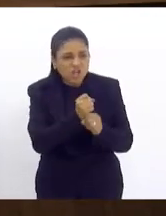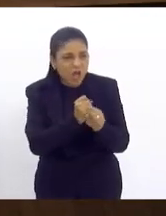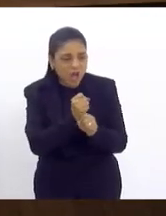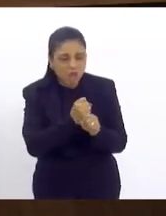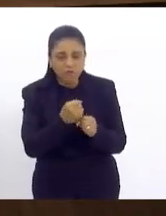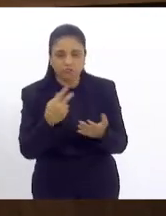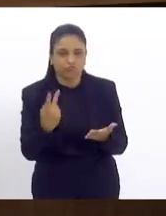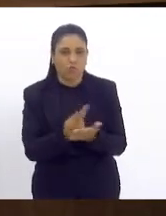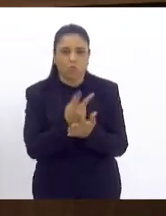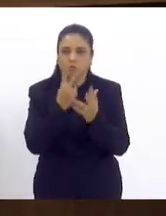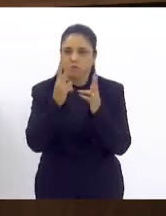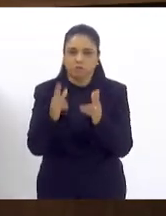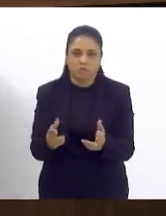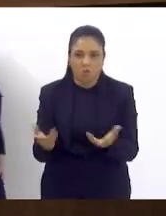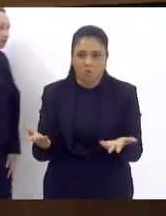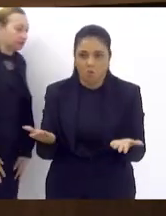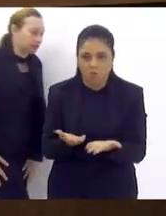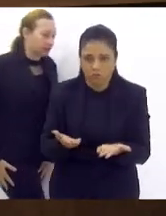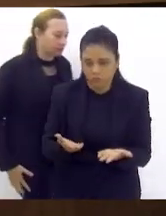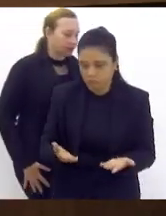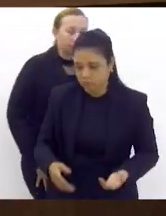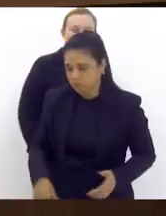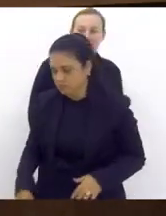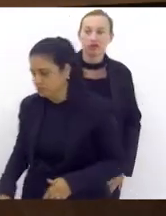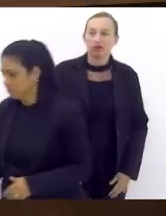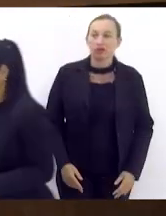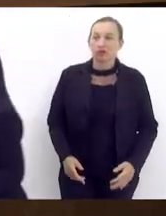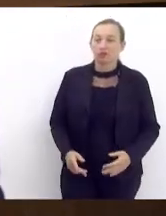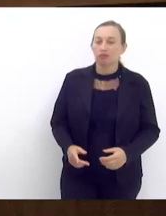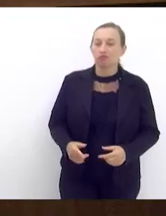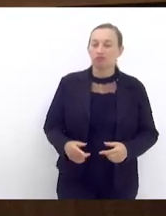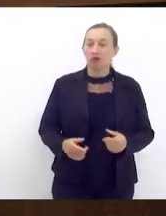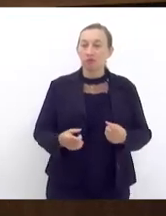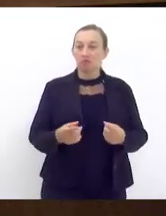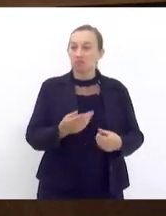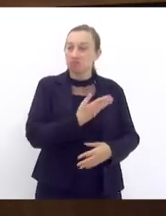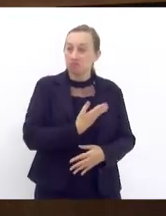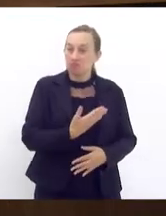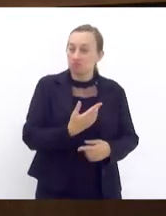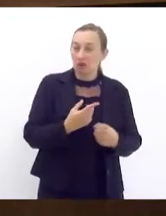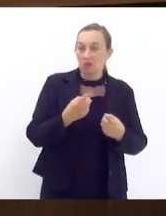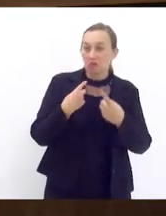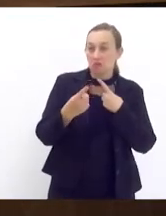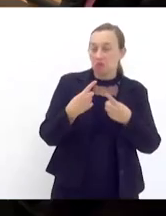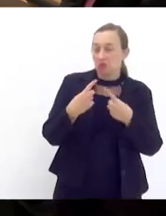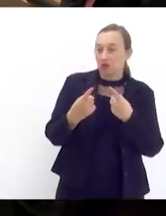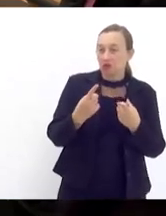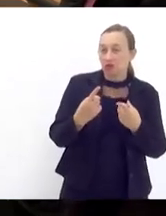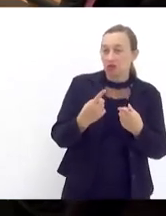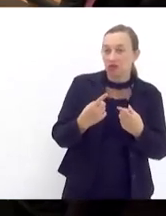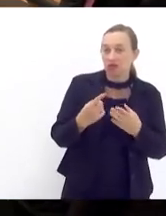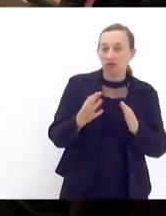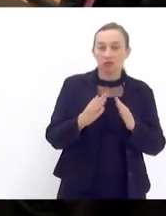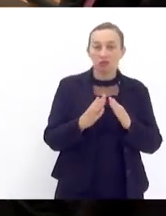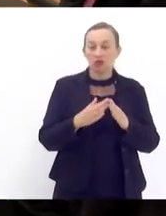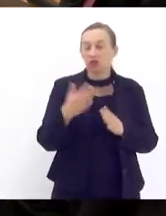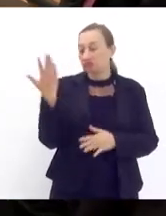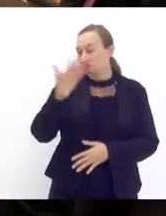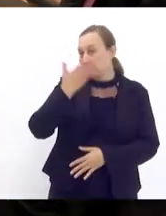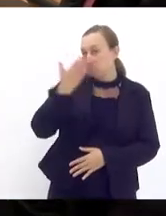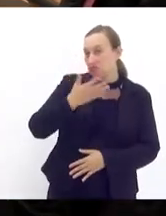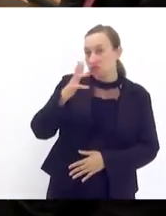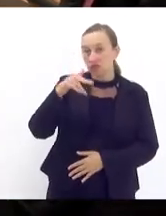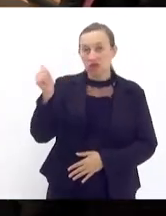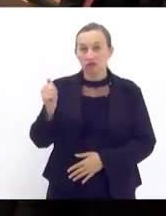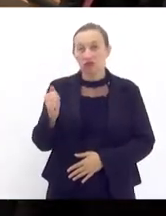Janeiro que é efetivamente uma implementação de uma política habitacional que nunca se viu talvez vossa excelência fosse criança ainda da última vez face a sua